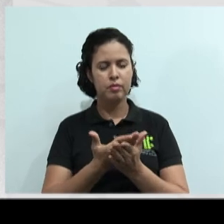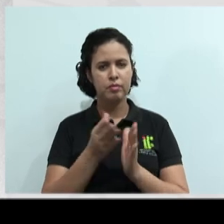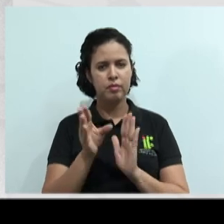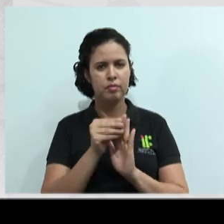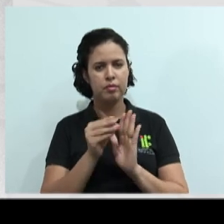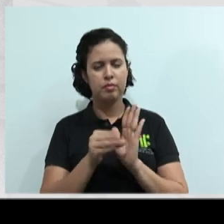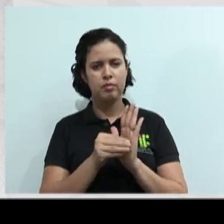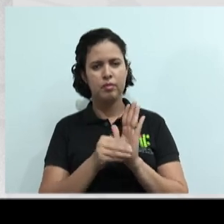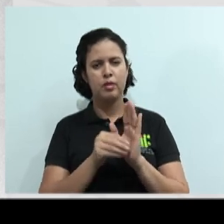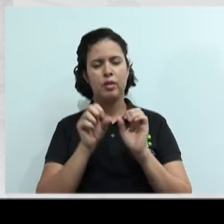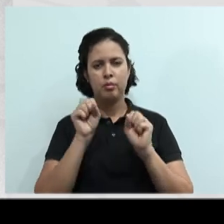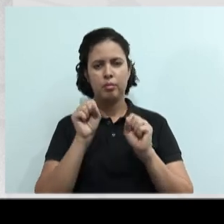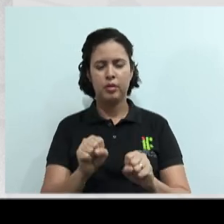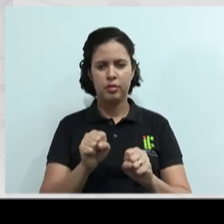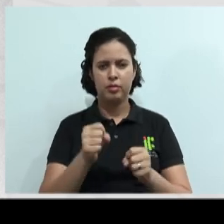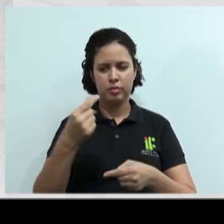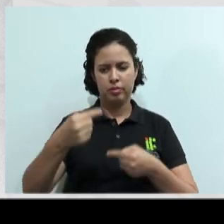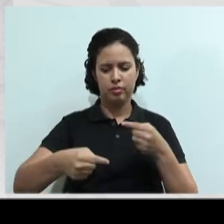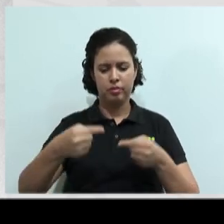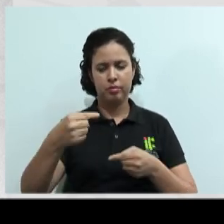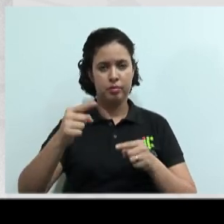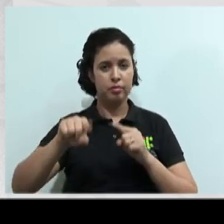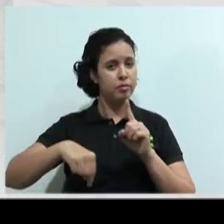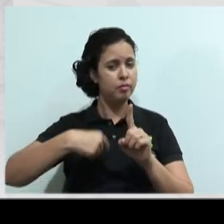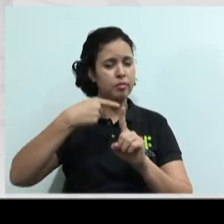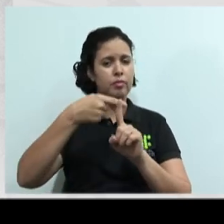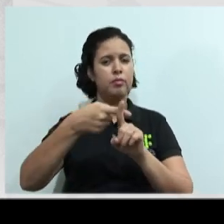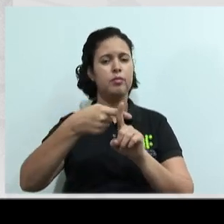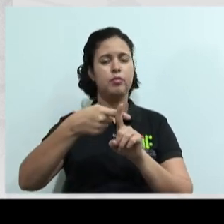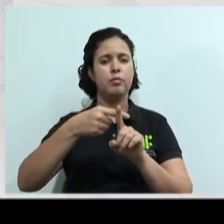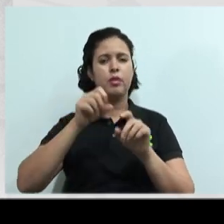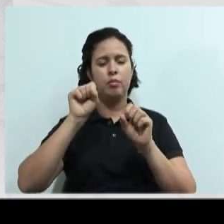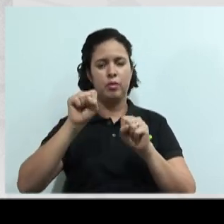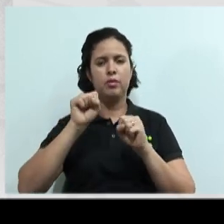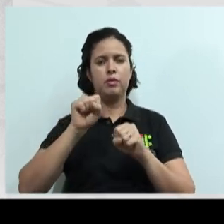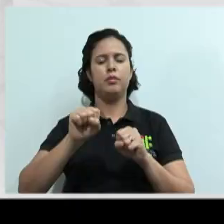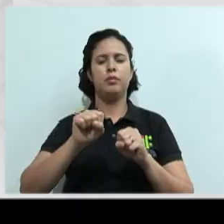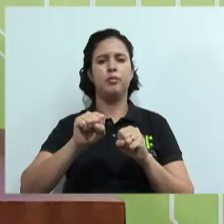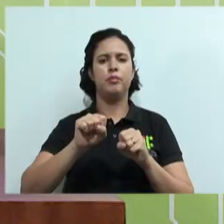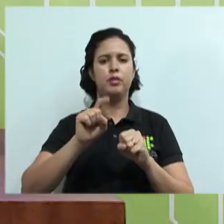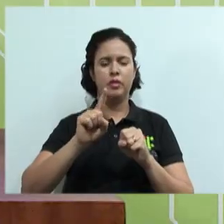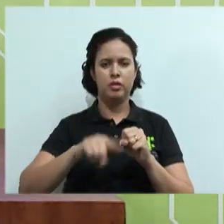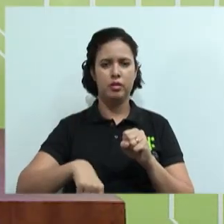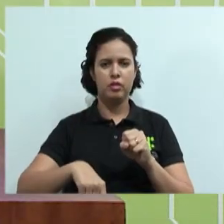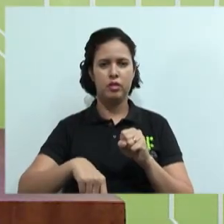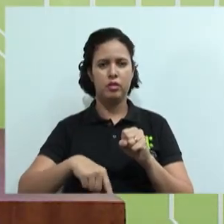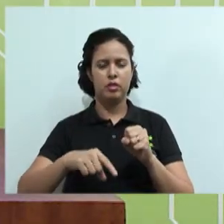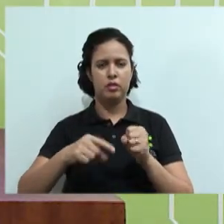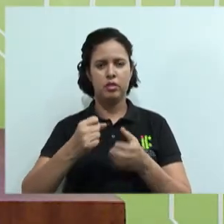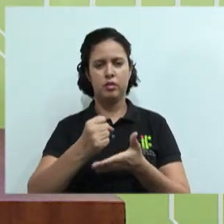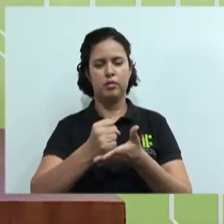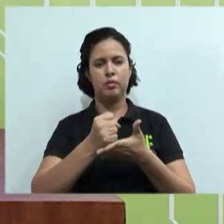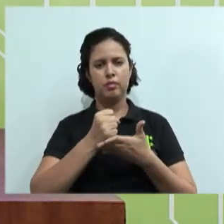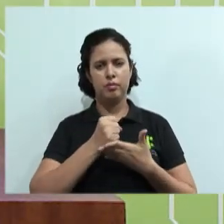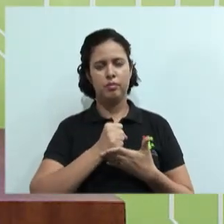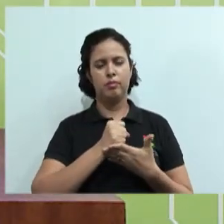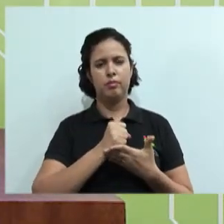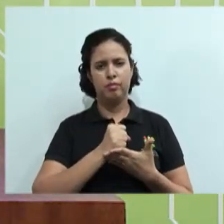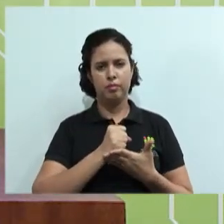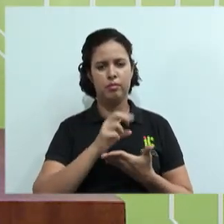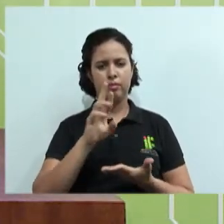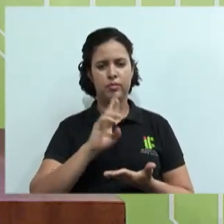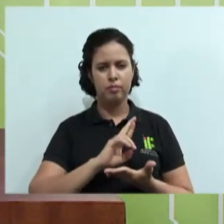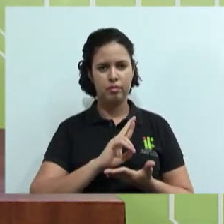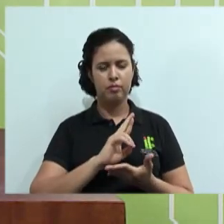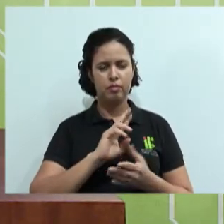ele pode ser também um conflito positivo, né? Nós vimos ali o conflito funcional, que é aquele que vai trazer resultados positivos para a